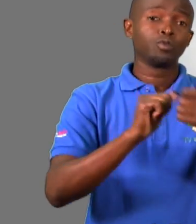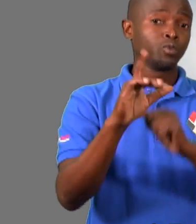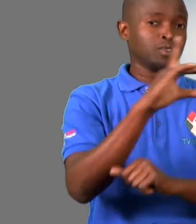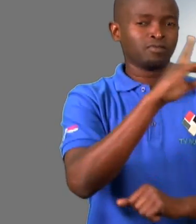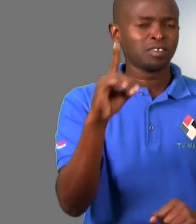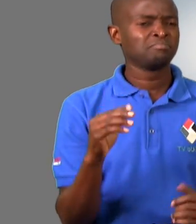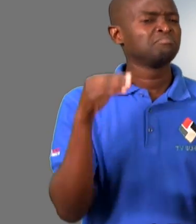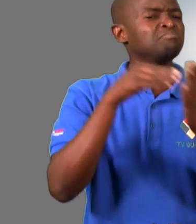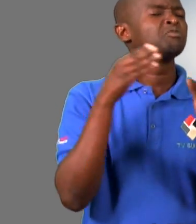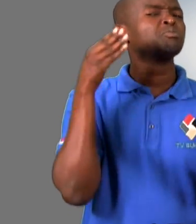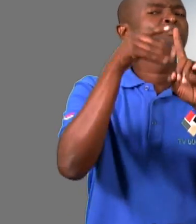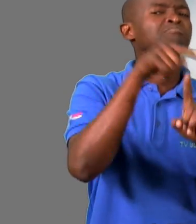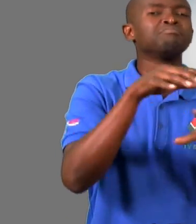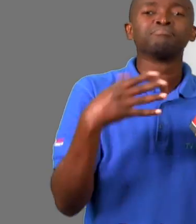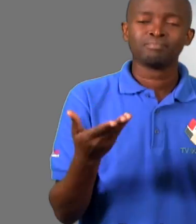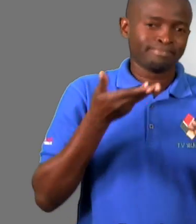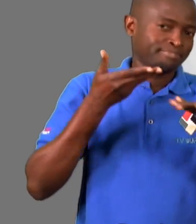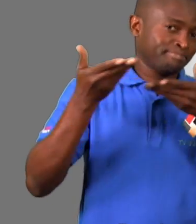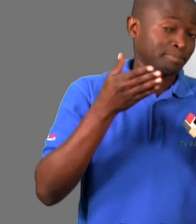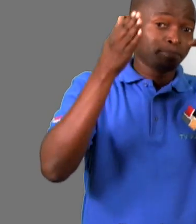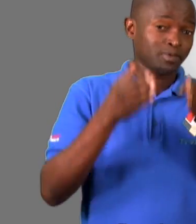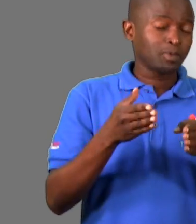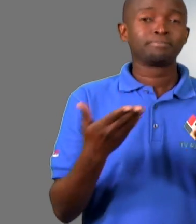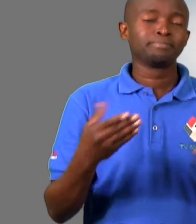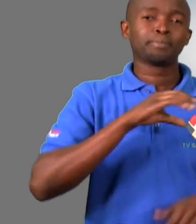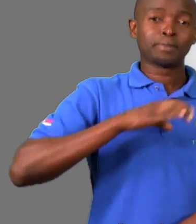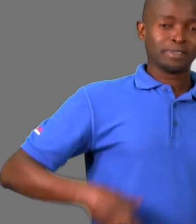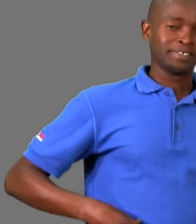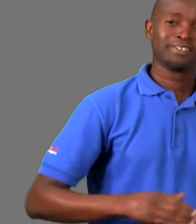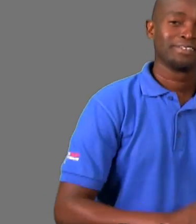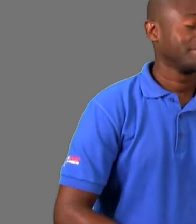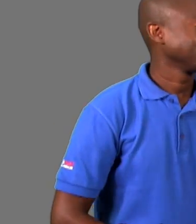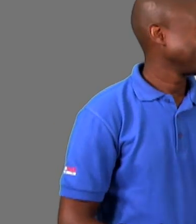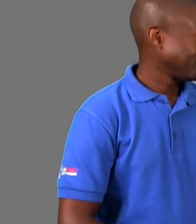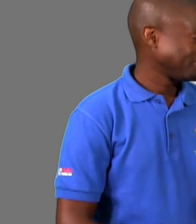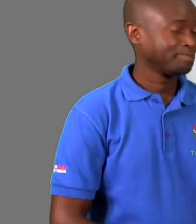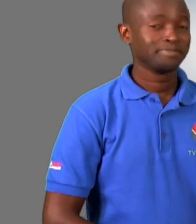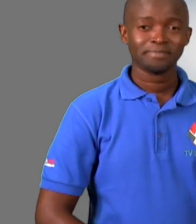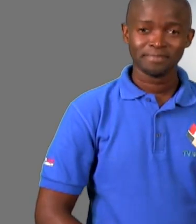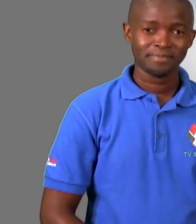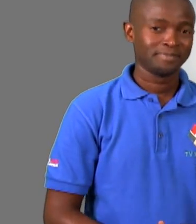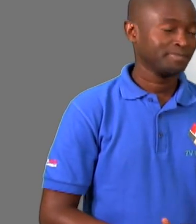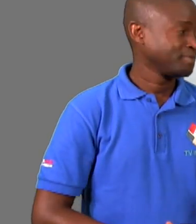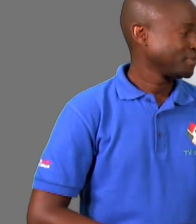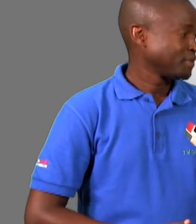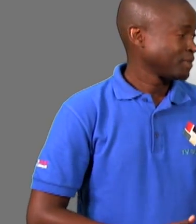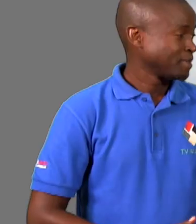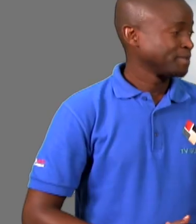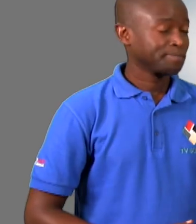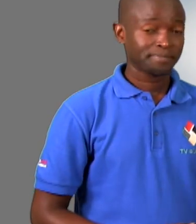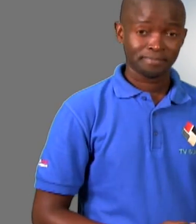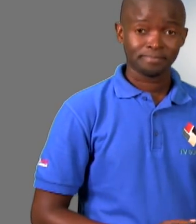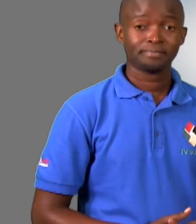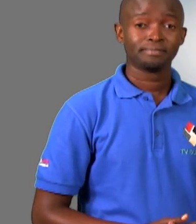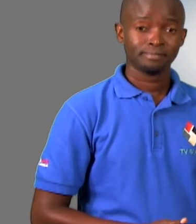Desporto para Pessoas com Deficiência a fim de conversar com o seu presidente. Eles falaram de desafios